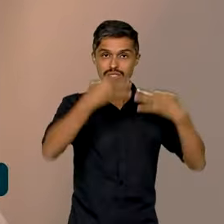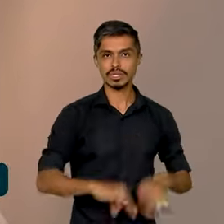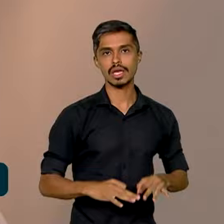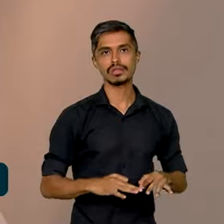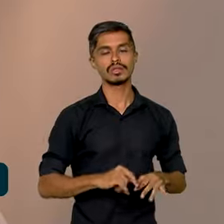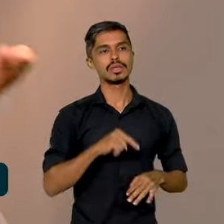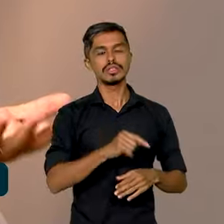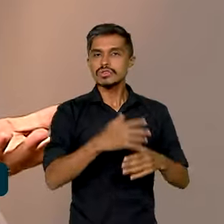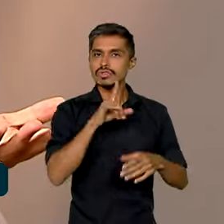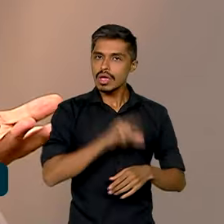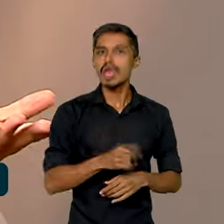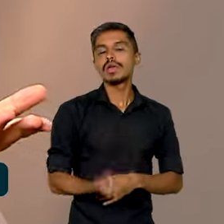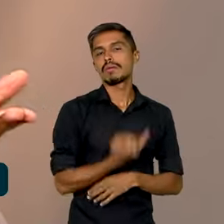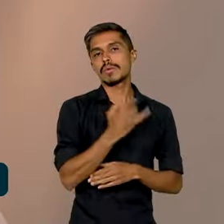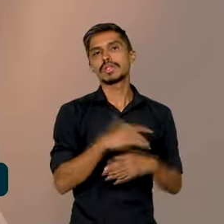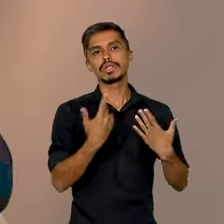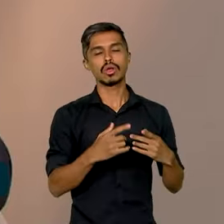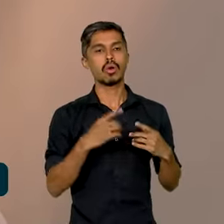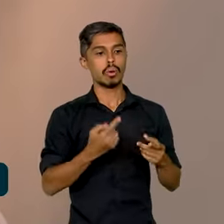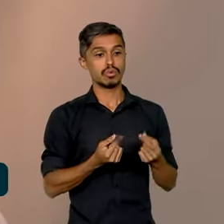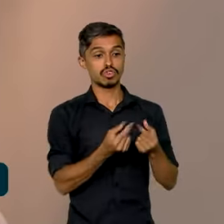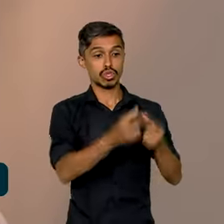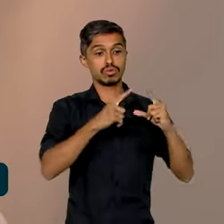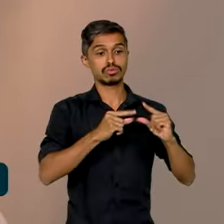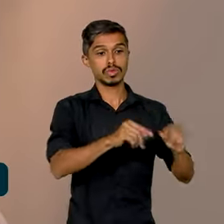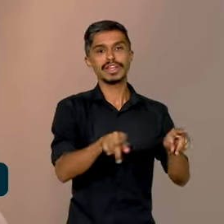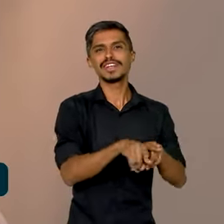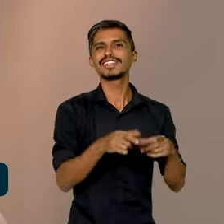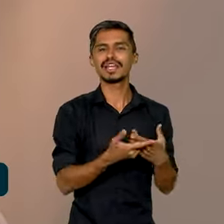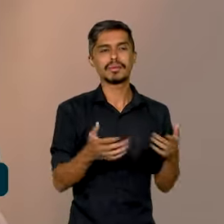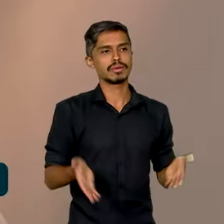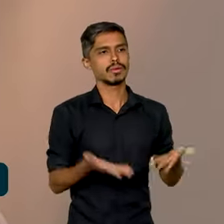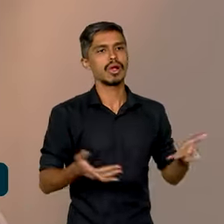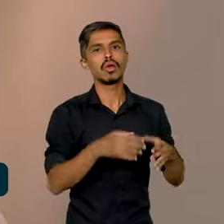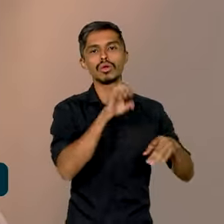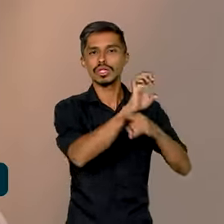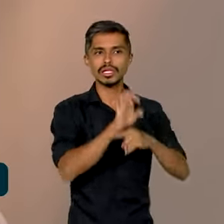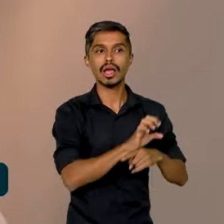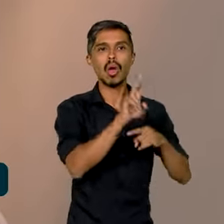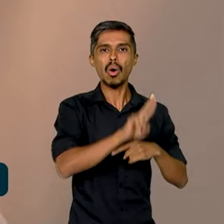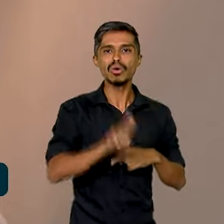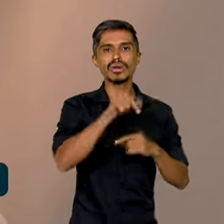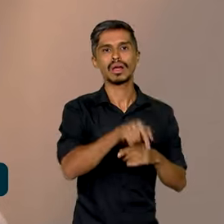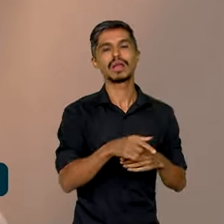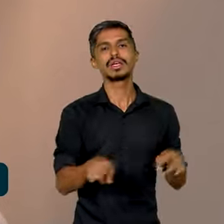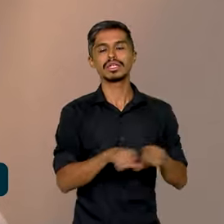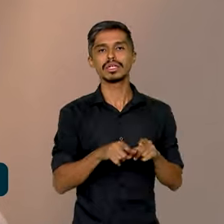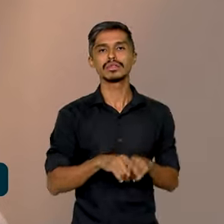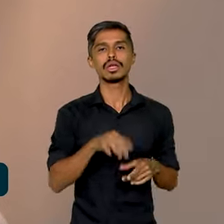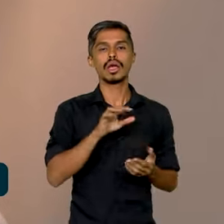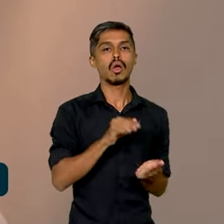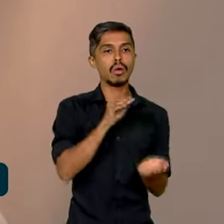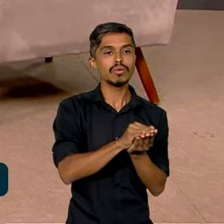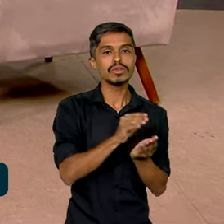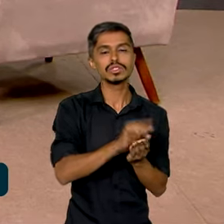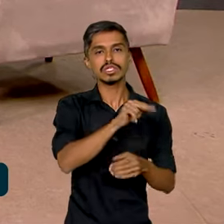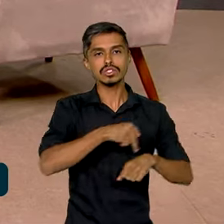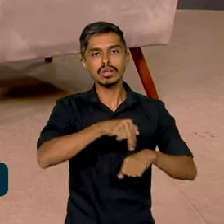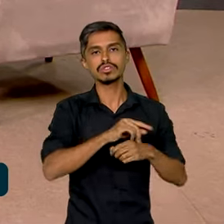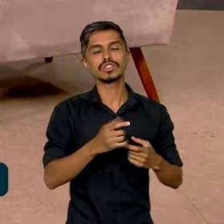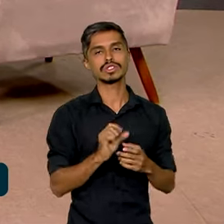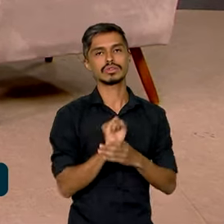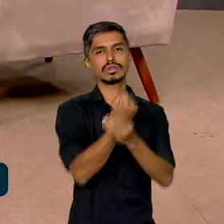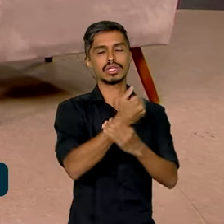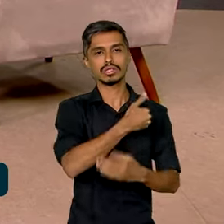Isso é muito importante, tanto para reduzir o custo, mas também para incentivar os estados a utilizar. E o próprio Fundo Nacional de Segurança Pública, no